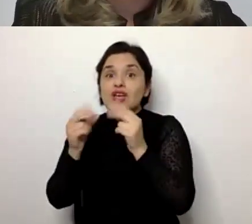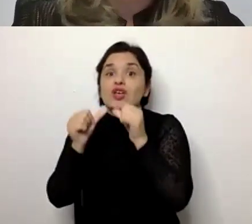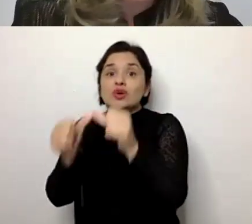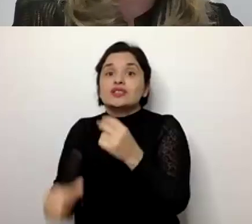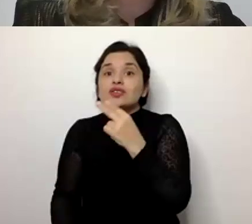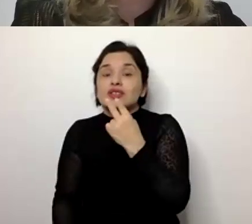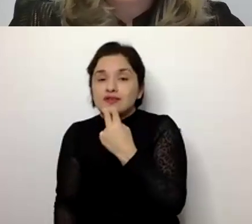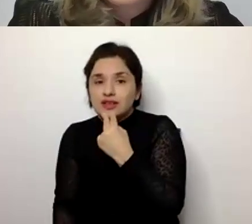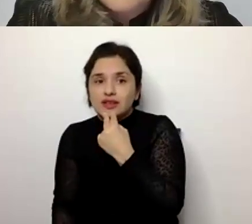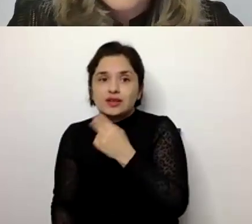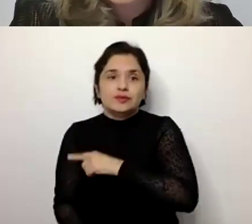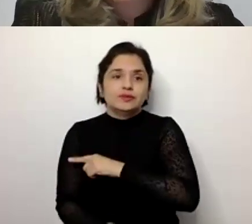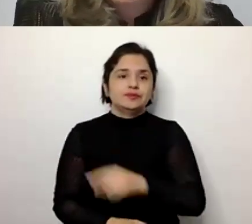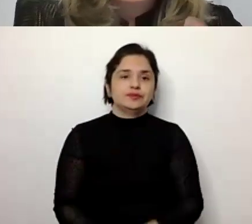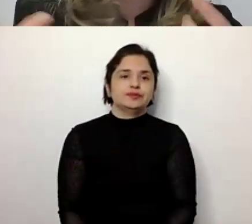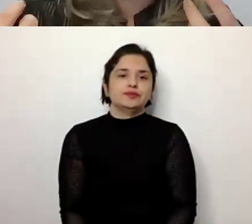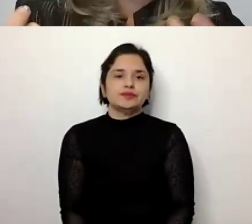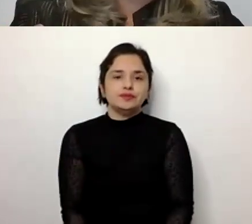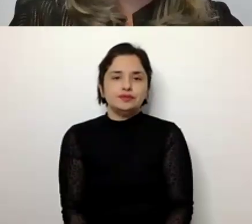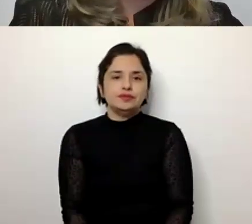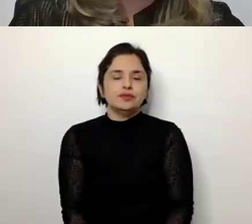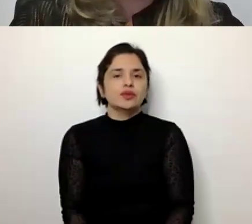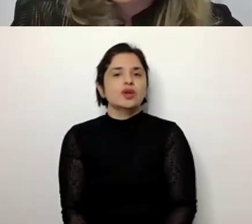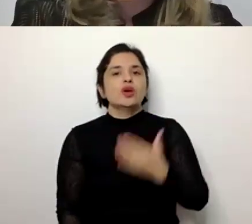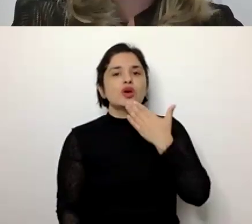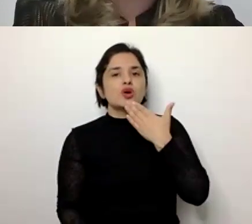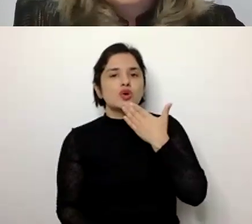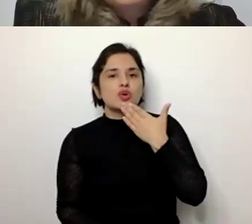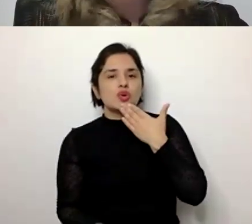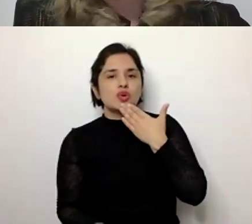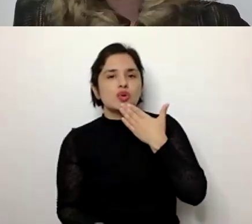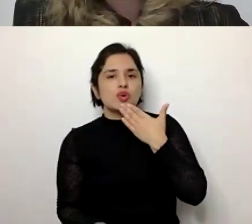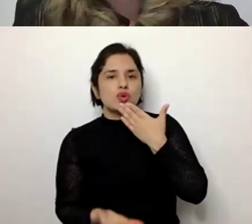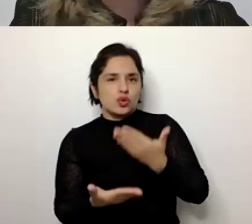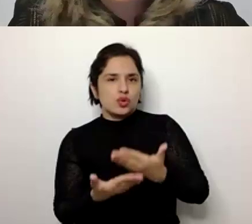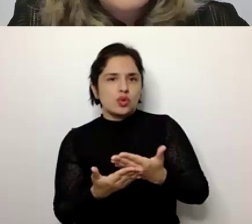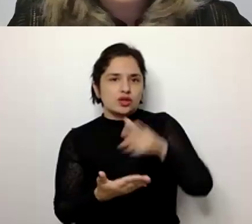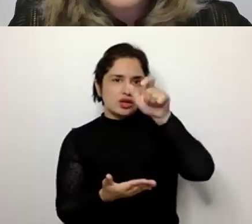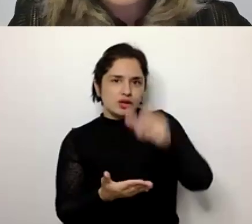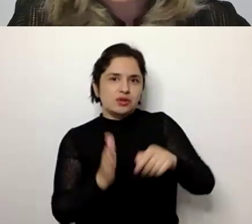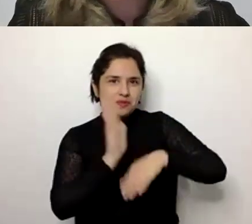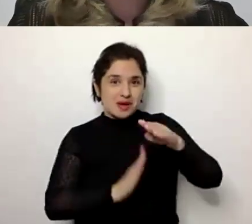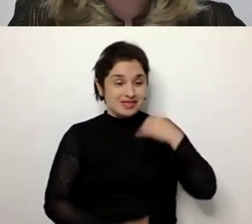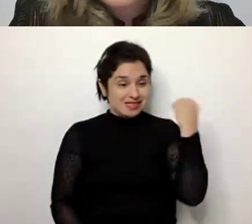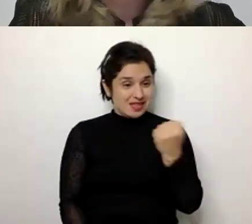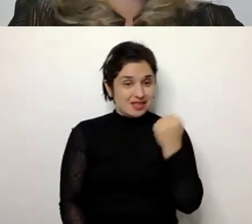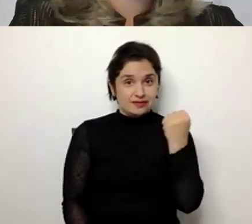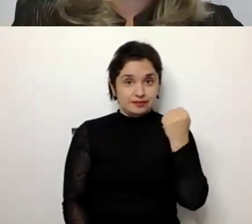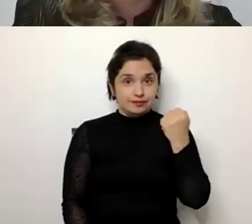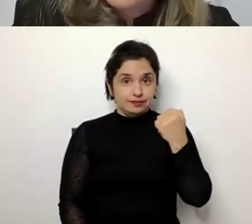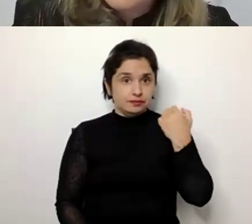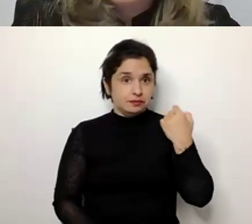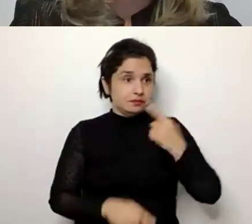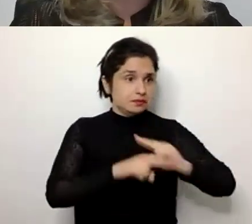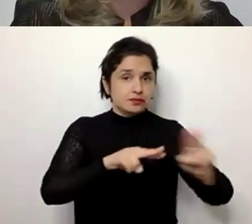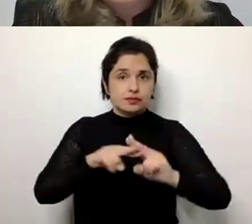Um aumento nas funcionalidades, quanto mais a pessoa tiver um desenvolvimento das suas funcionalidades,